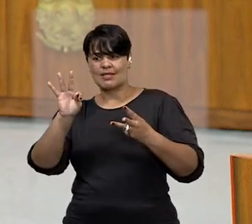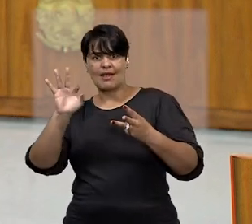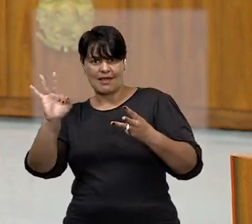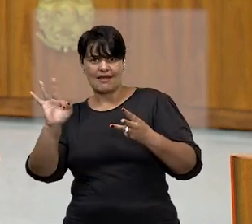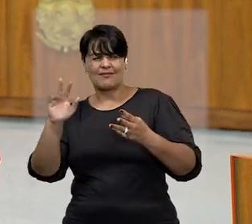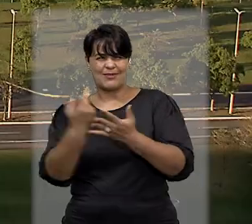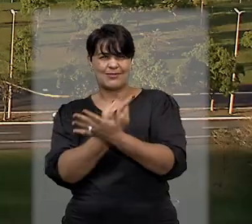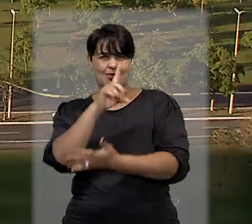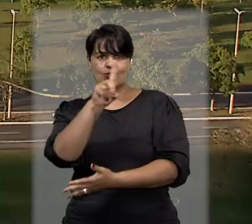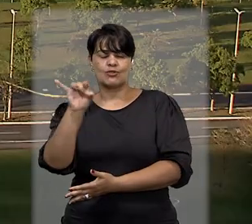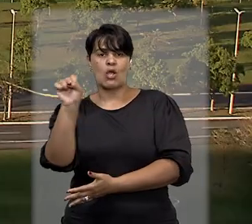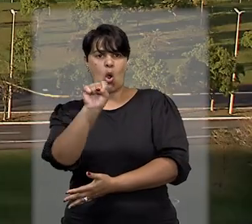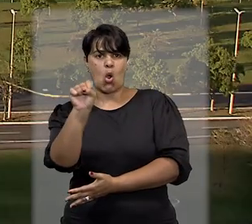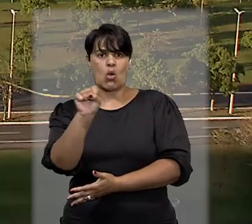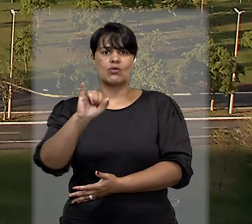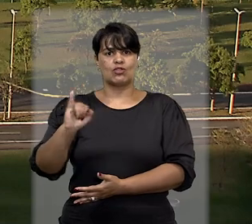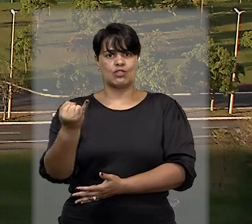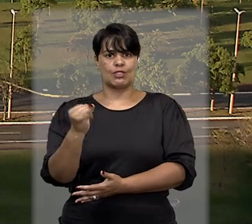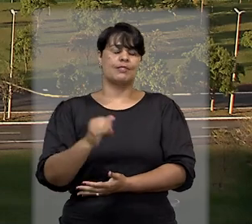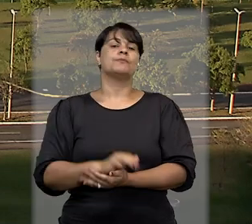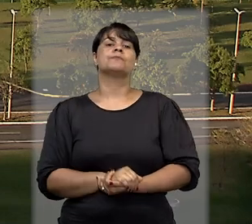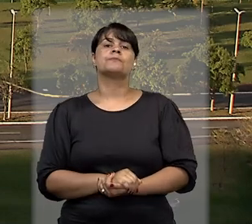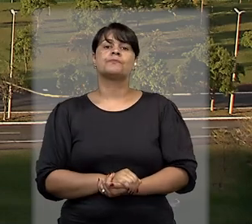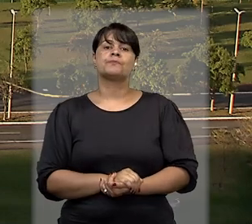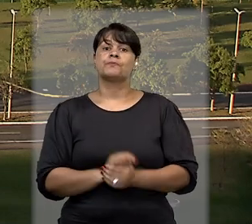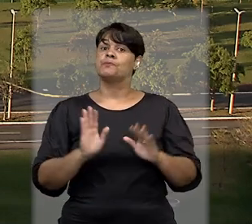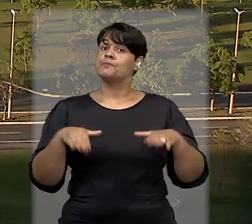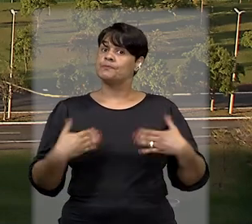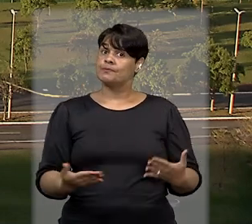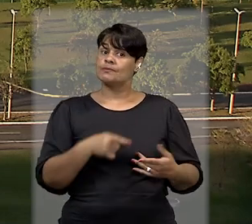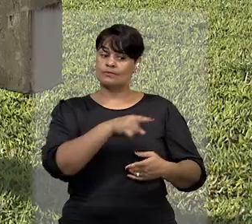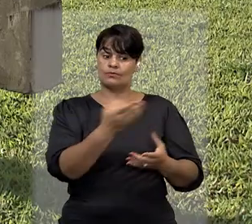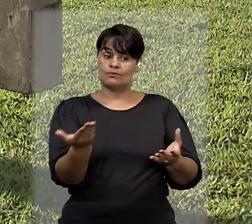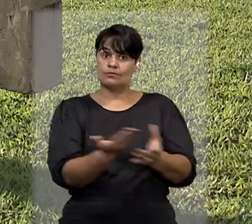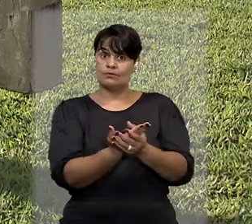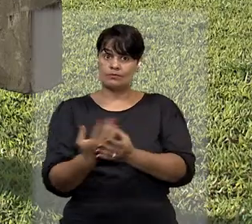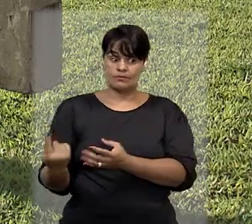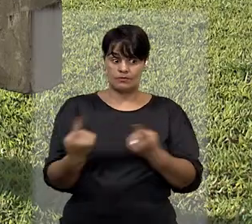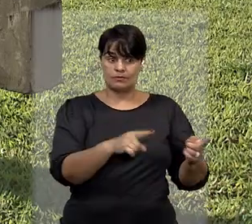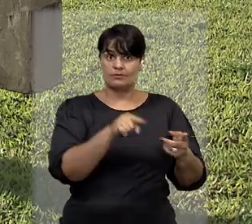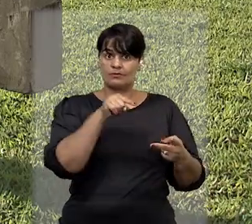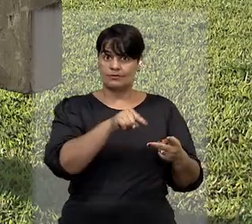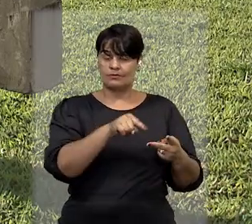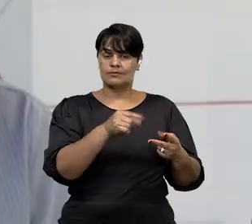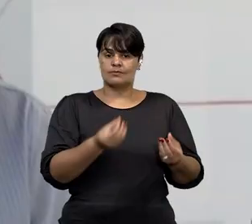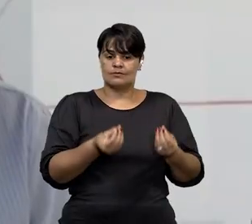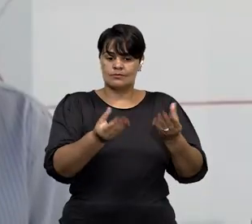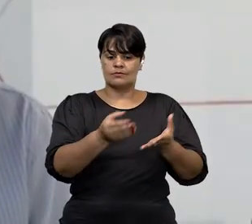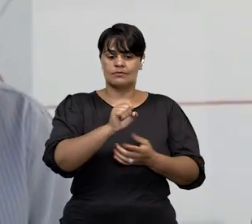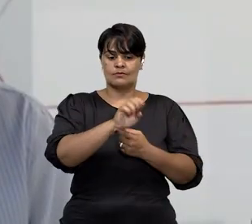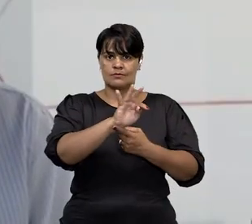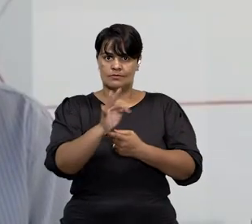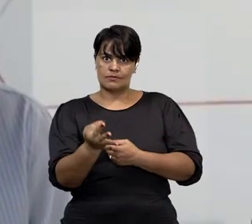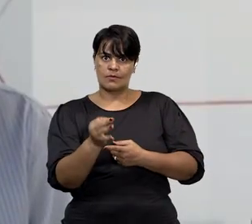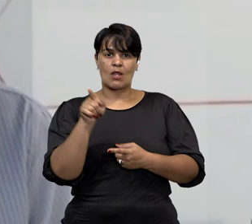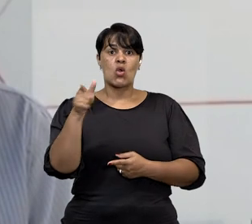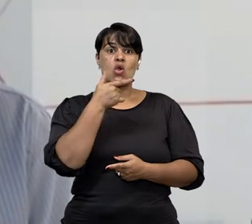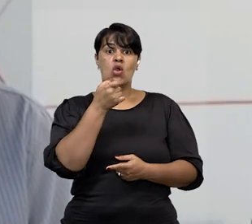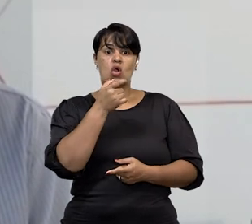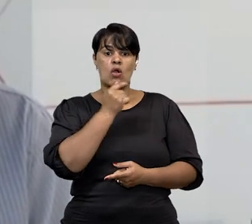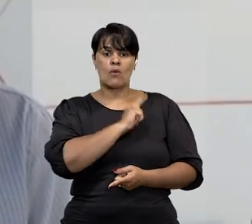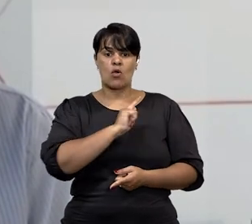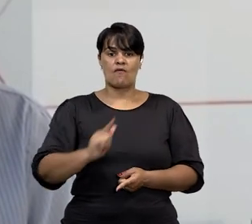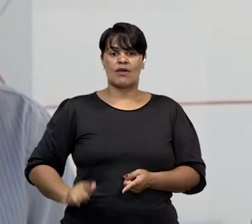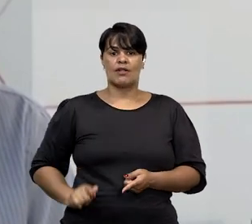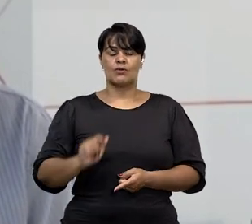8 de janeiro. De acordo com o pedido de interpelação judicial dirigido ao STJ, Zema teria afirmado que as